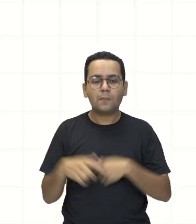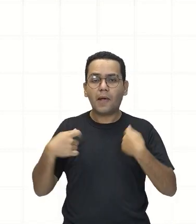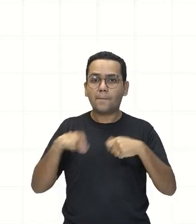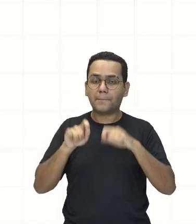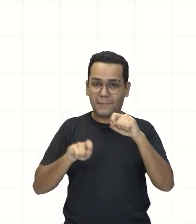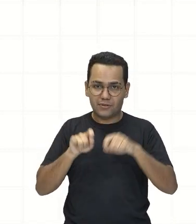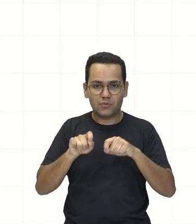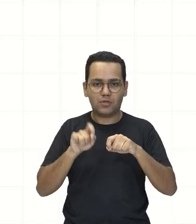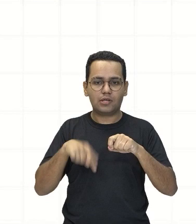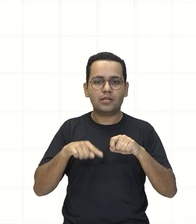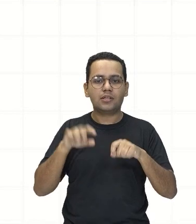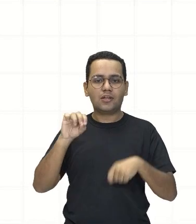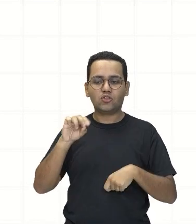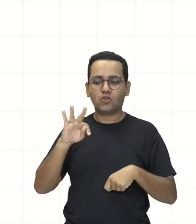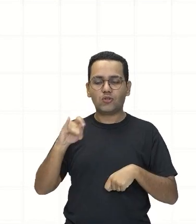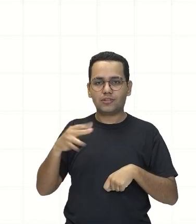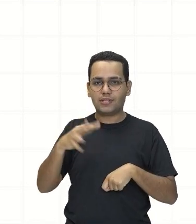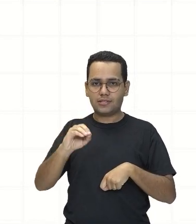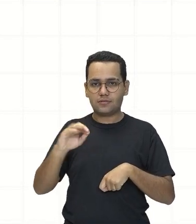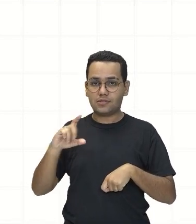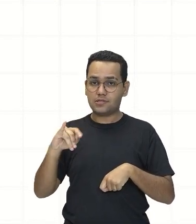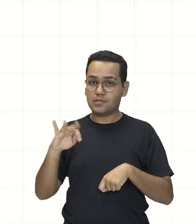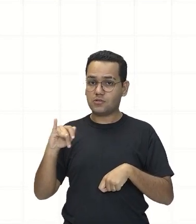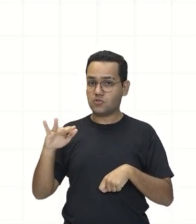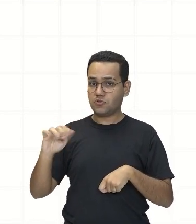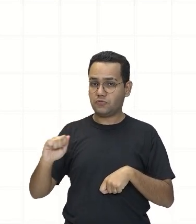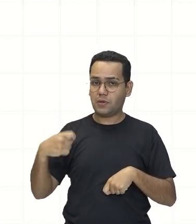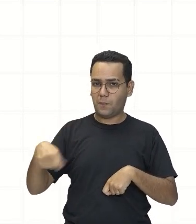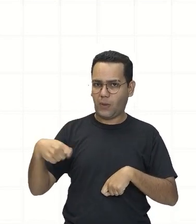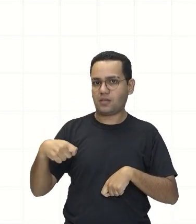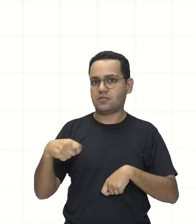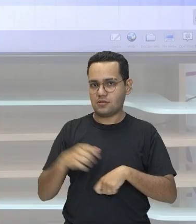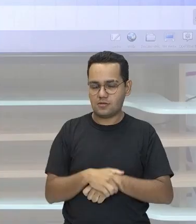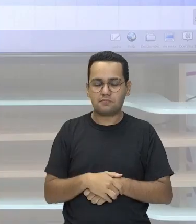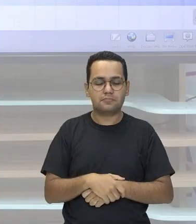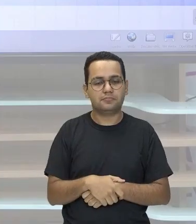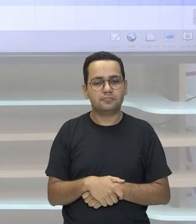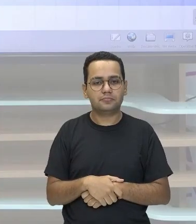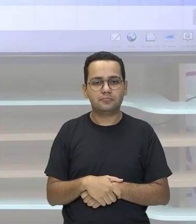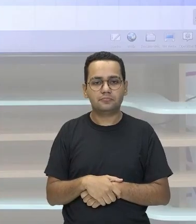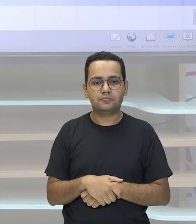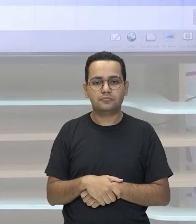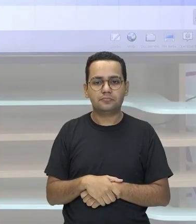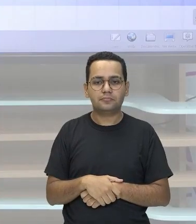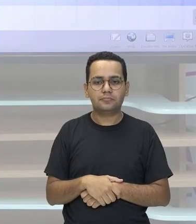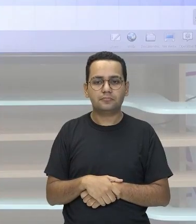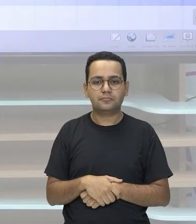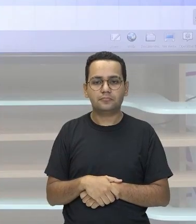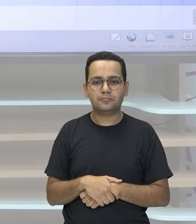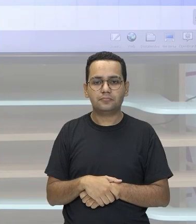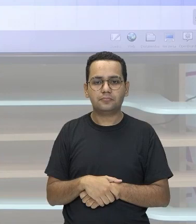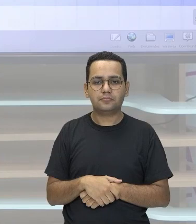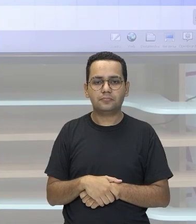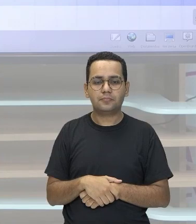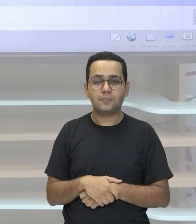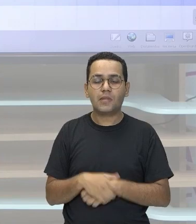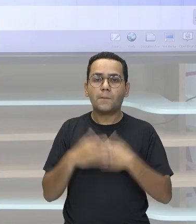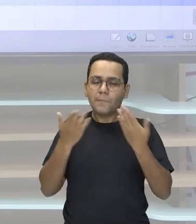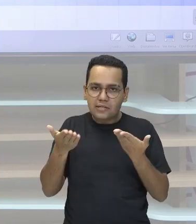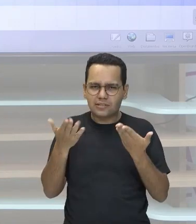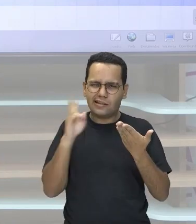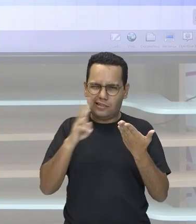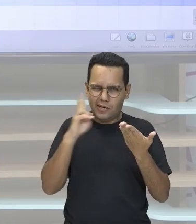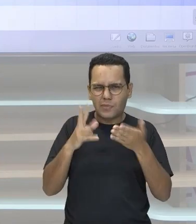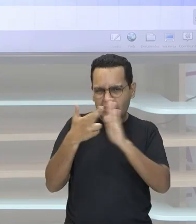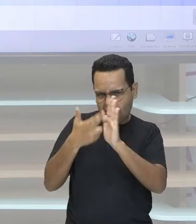científica E lembrando que Em notação científica O número O tem que ser maior ou